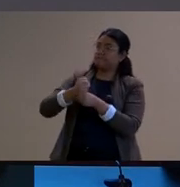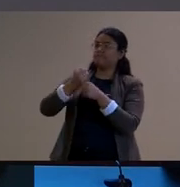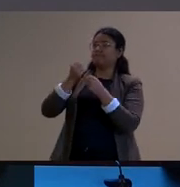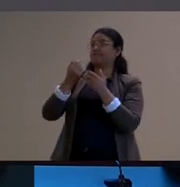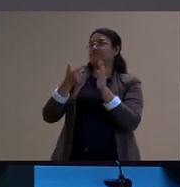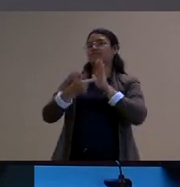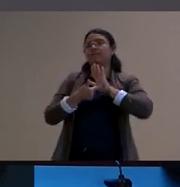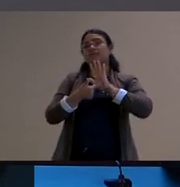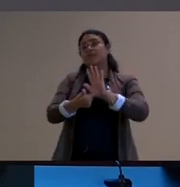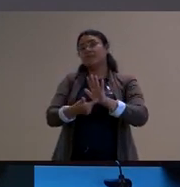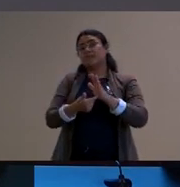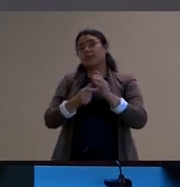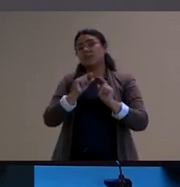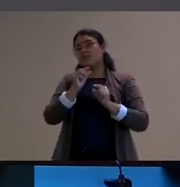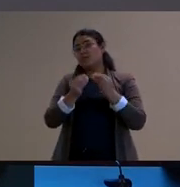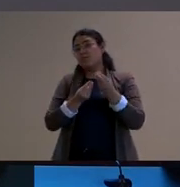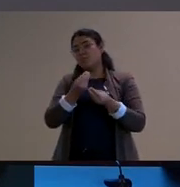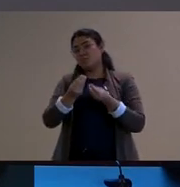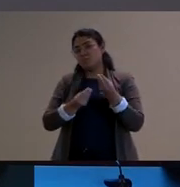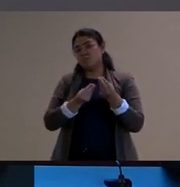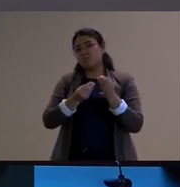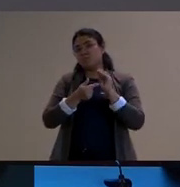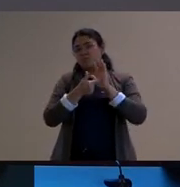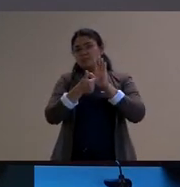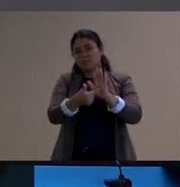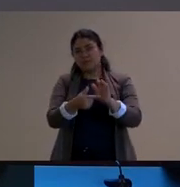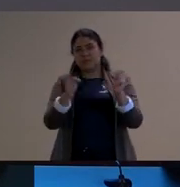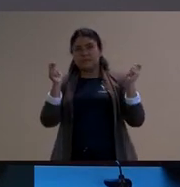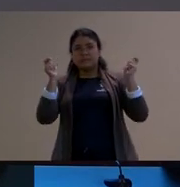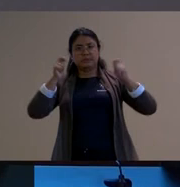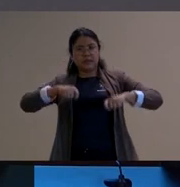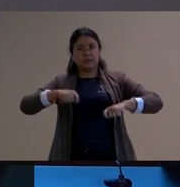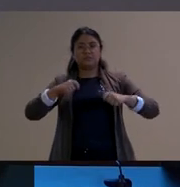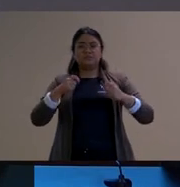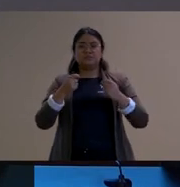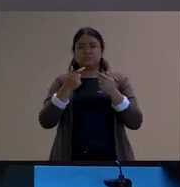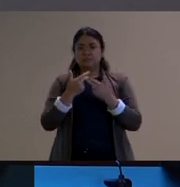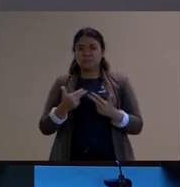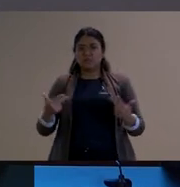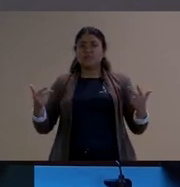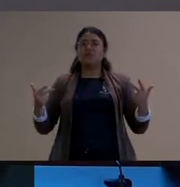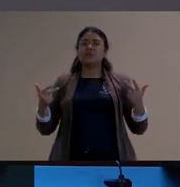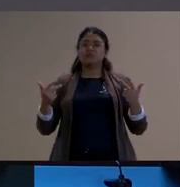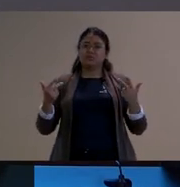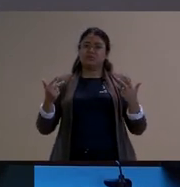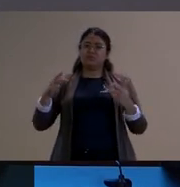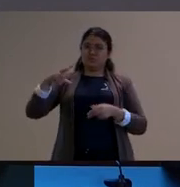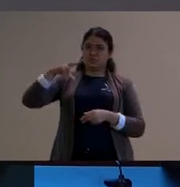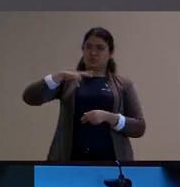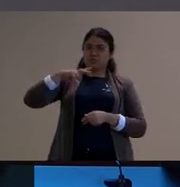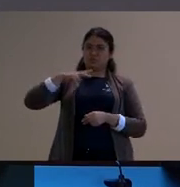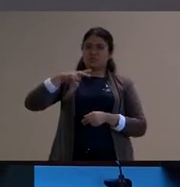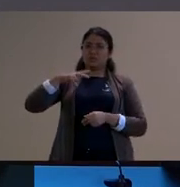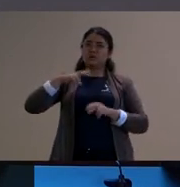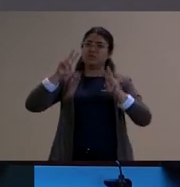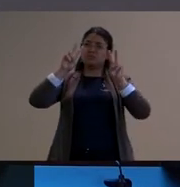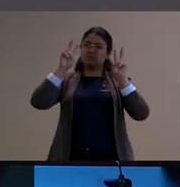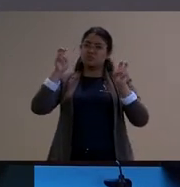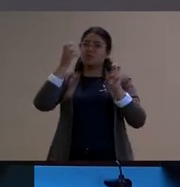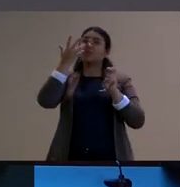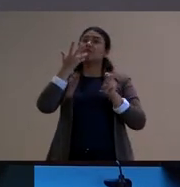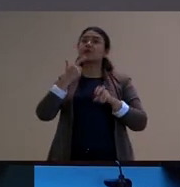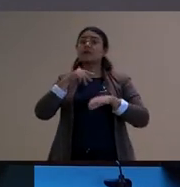em mostrar apontar as possibilidades bem particulares que a condição infantil contém